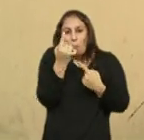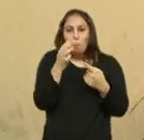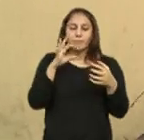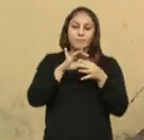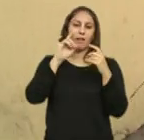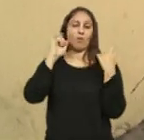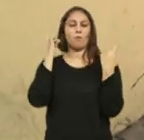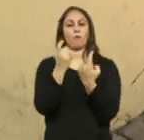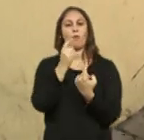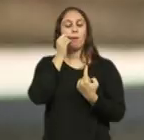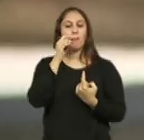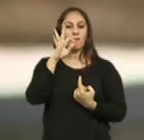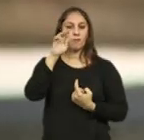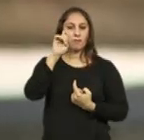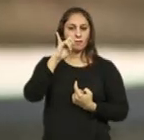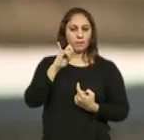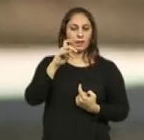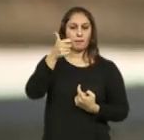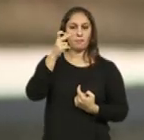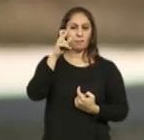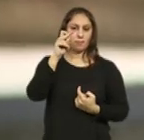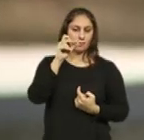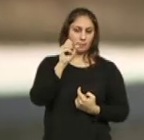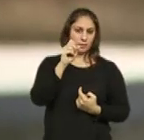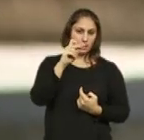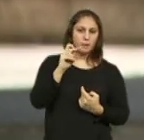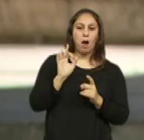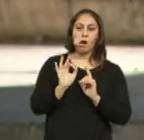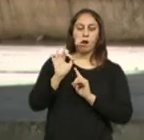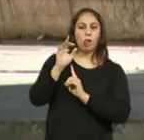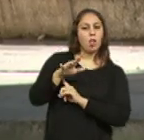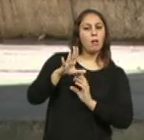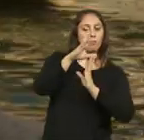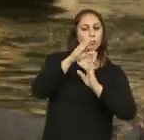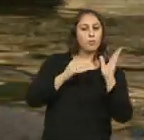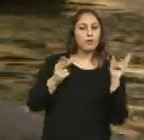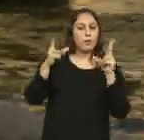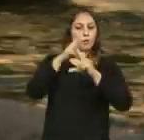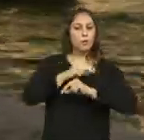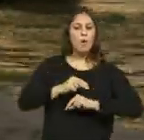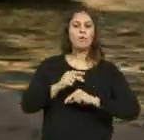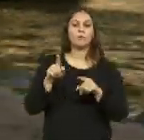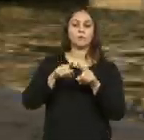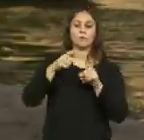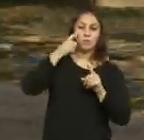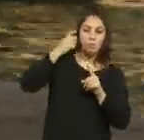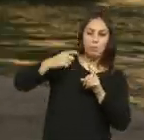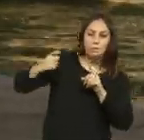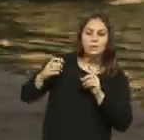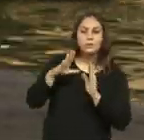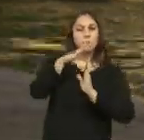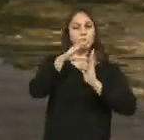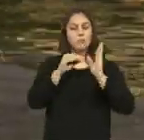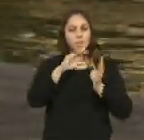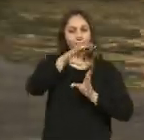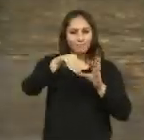Brás de Braga que introduz novos museus, um modelo humanista, desde logo, e que replica aqui